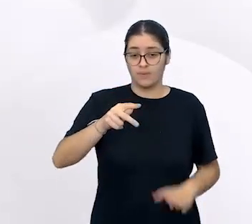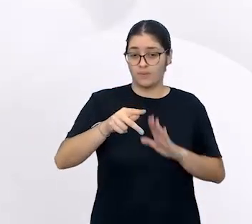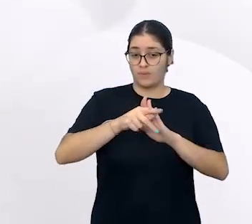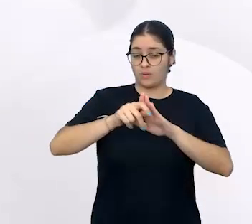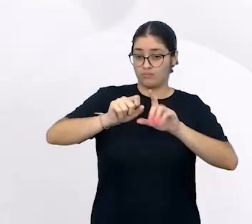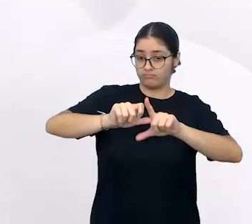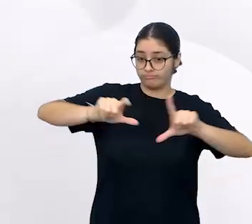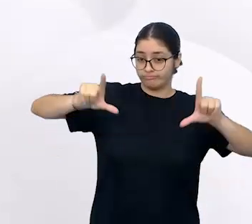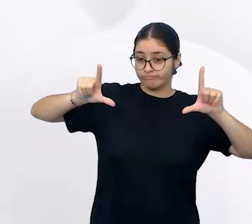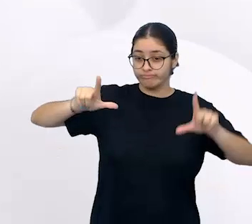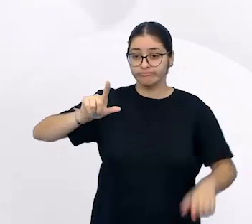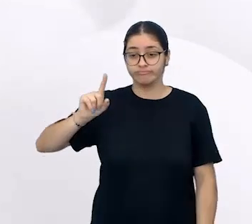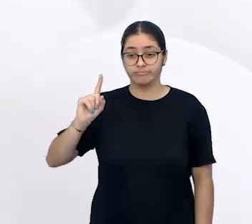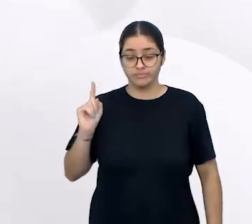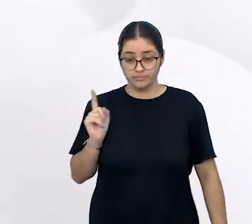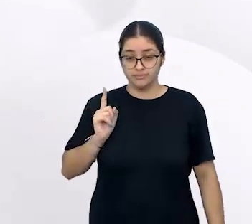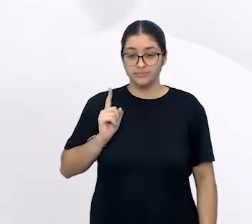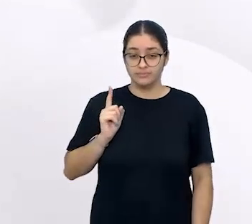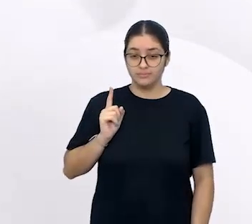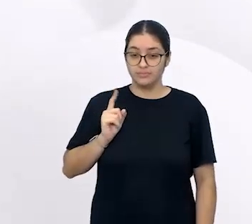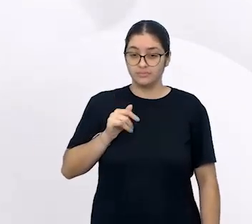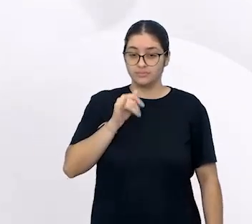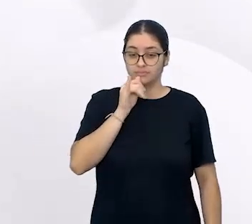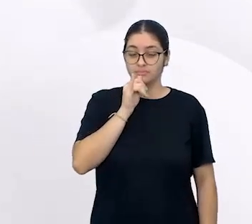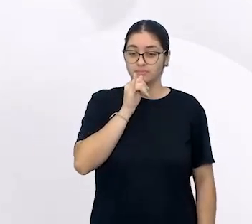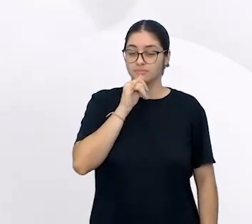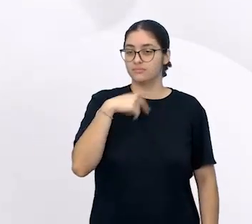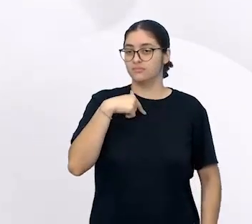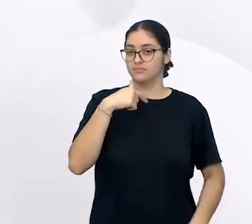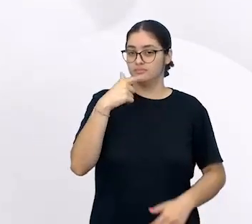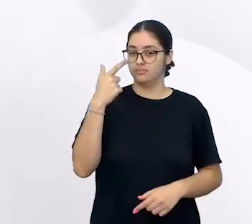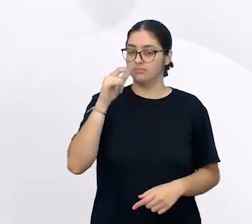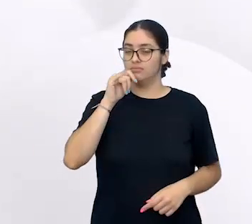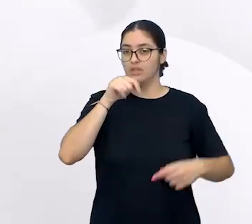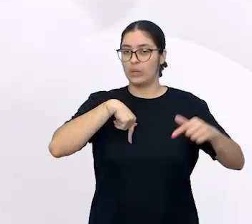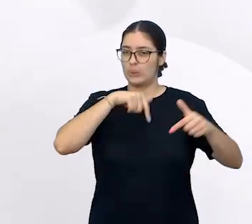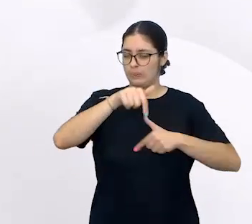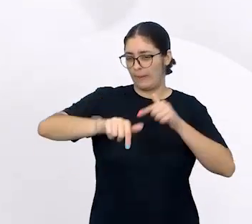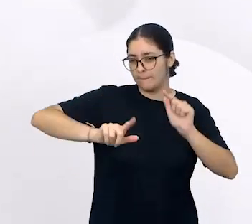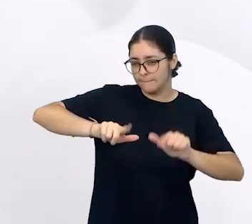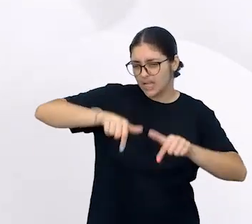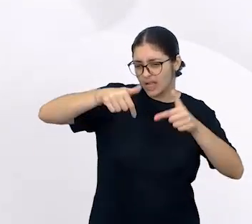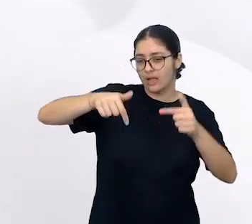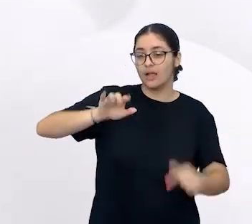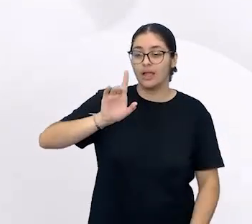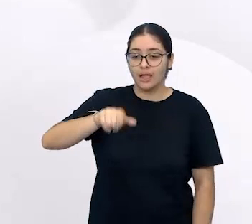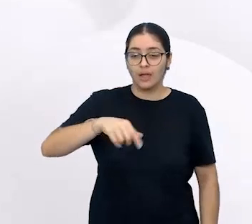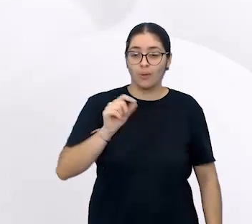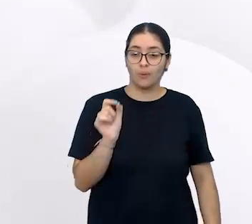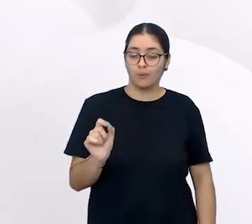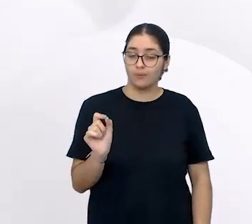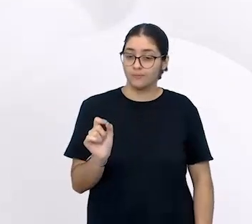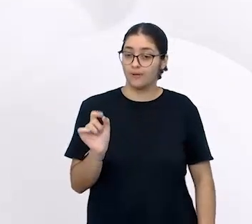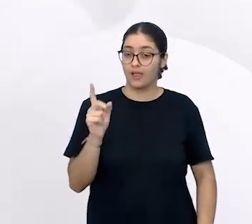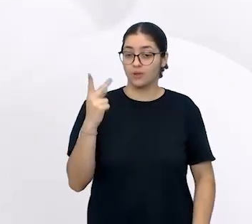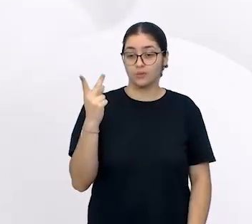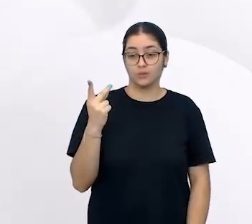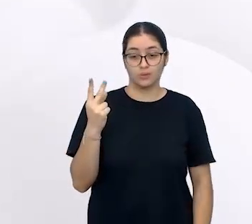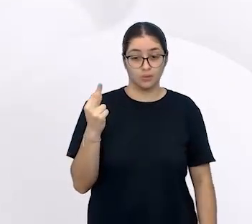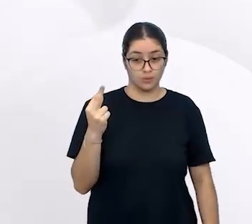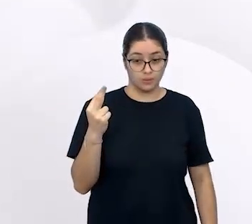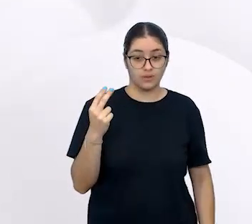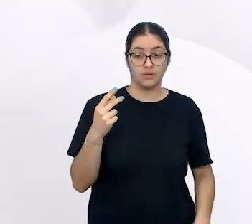né? A gente tiver à frente do nosso trabalho esse quadro, é o que nós dissemos anteriormente. São dois processos,